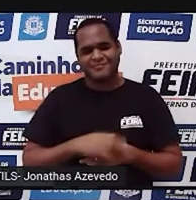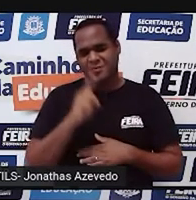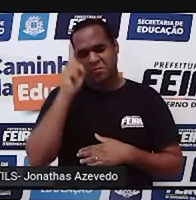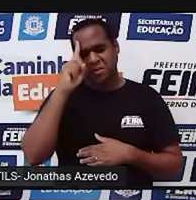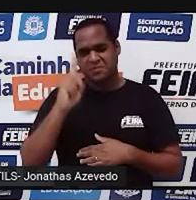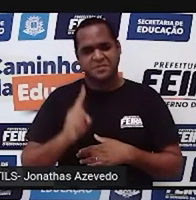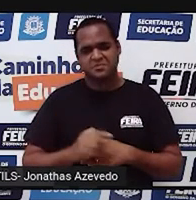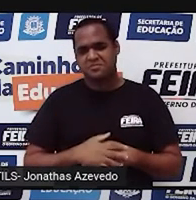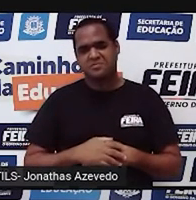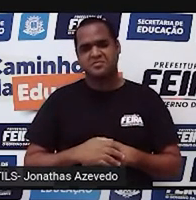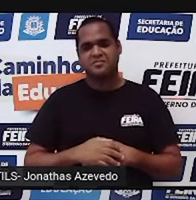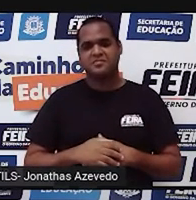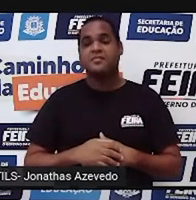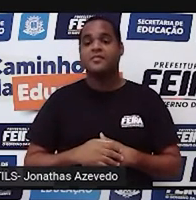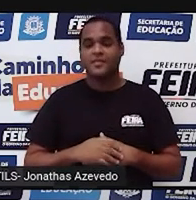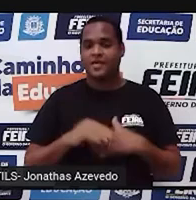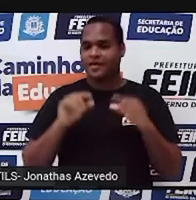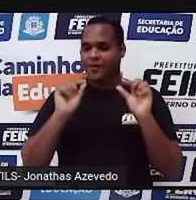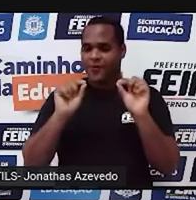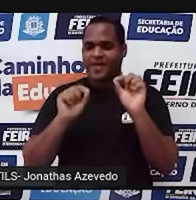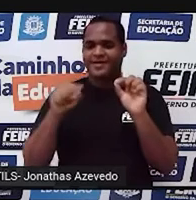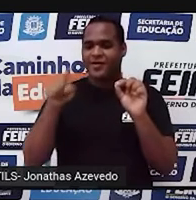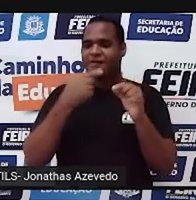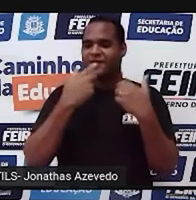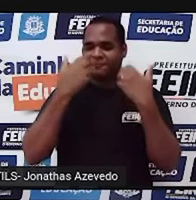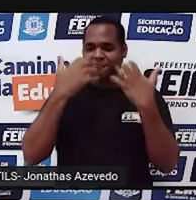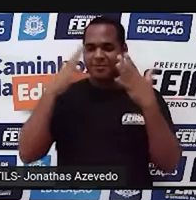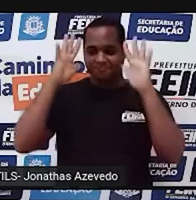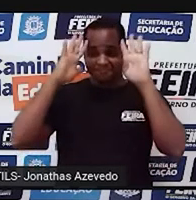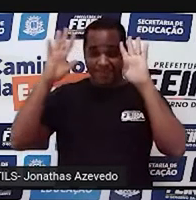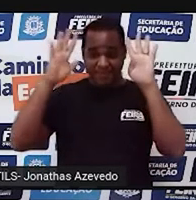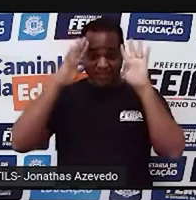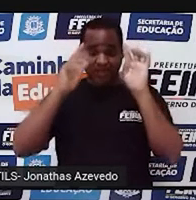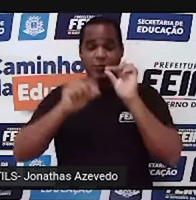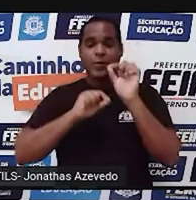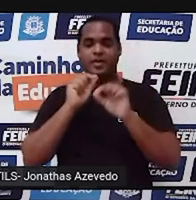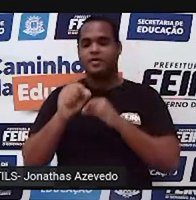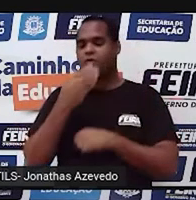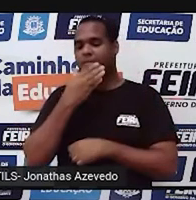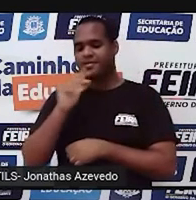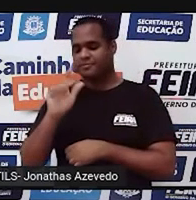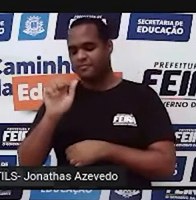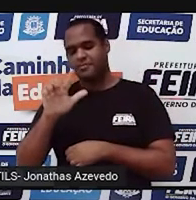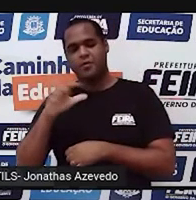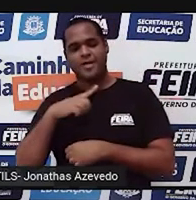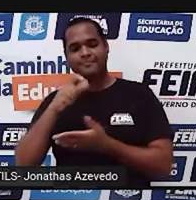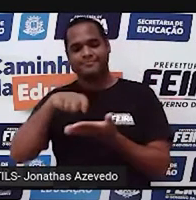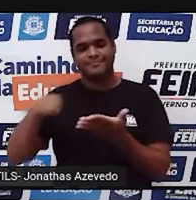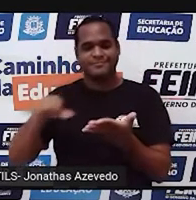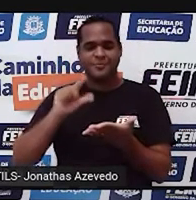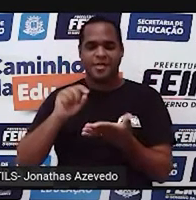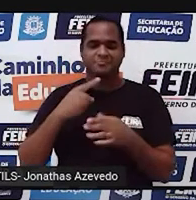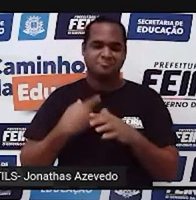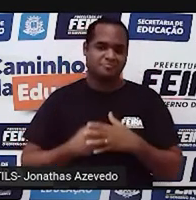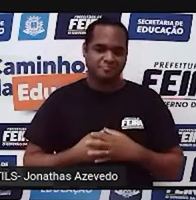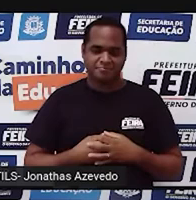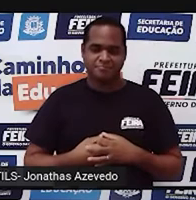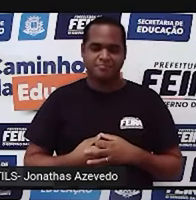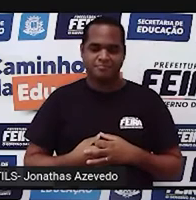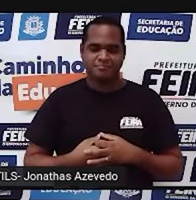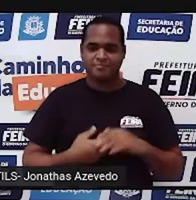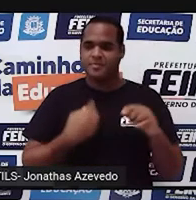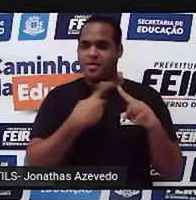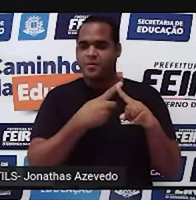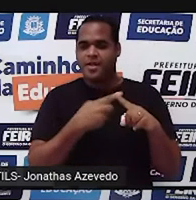Bacana, né? Agora o que a gente, o que nos leva a pensar é por que que o Paul escreveu isso? Por que que ele afirma assim,